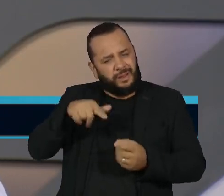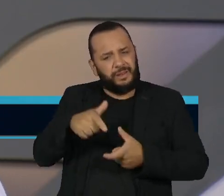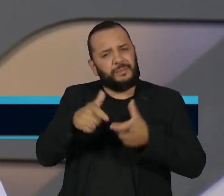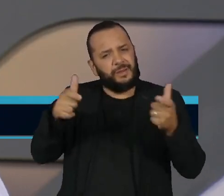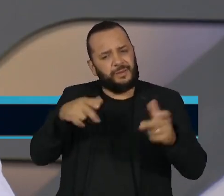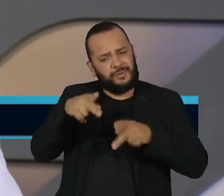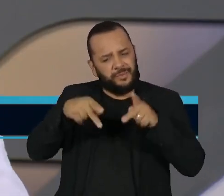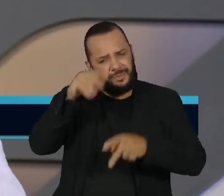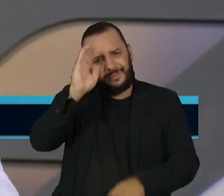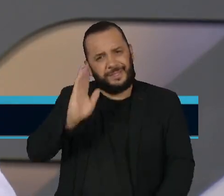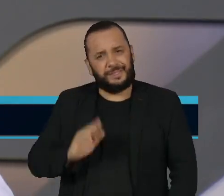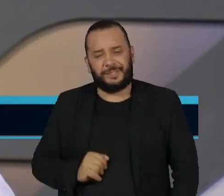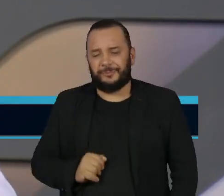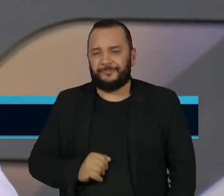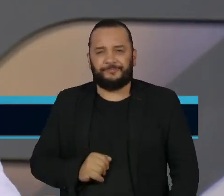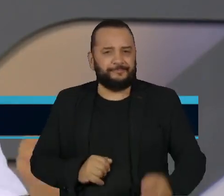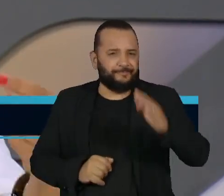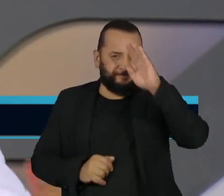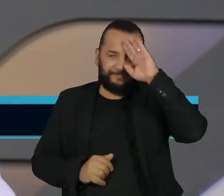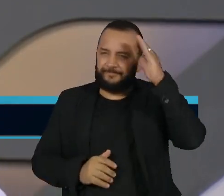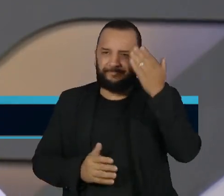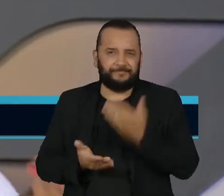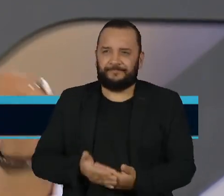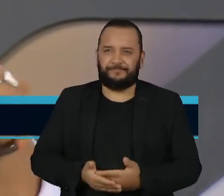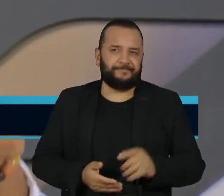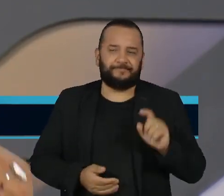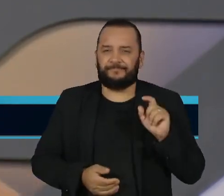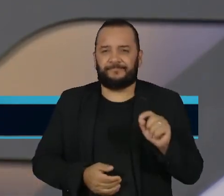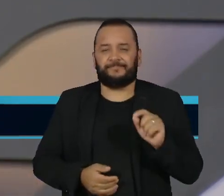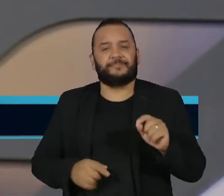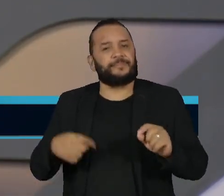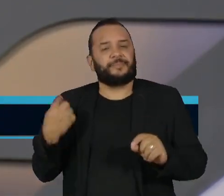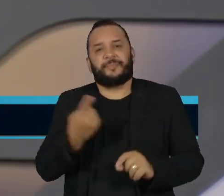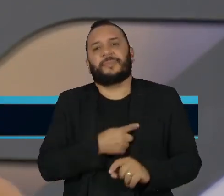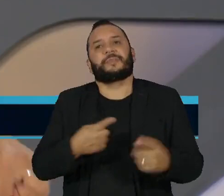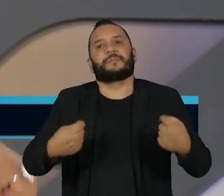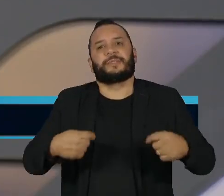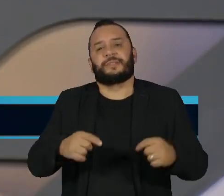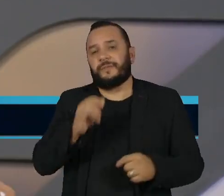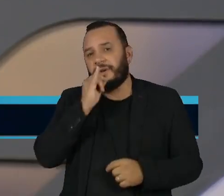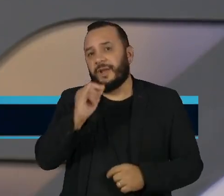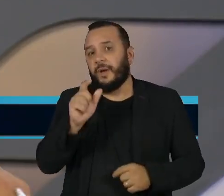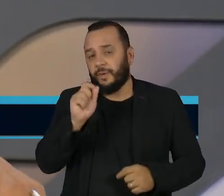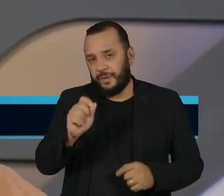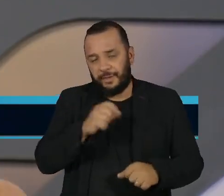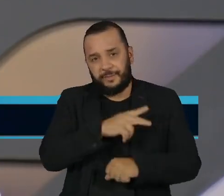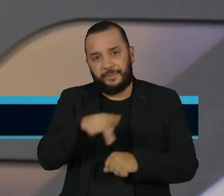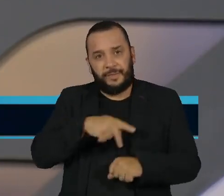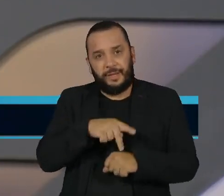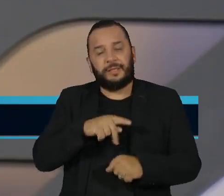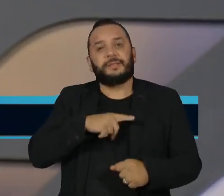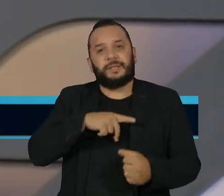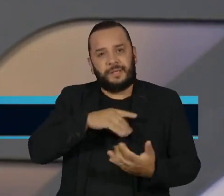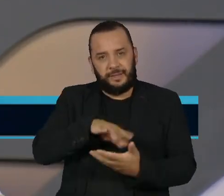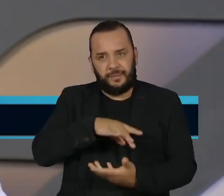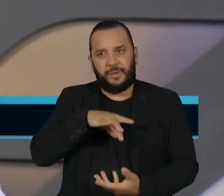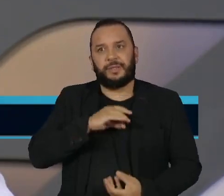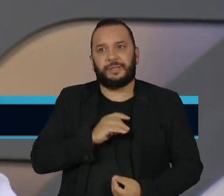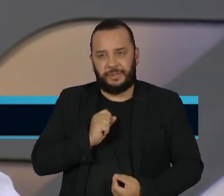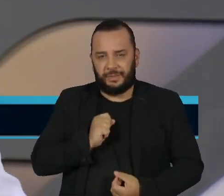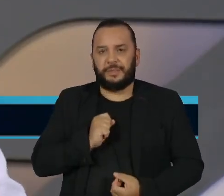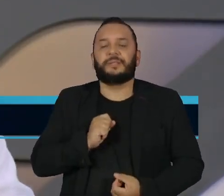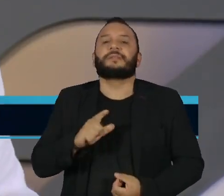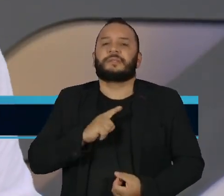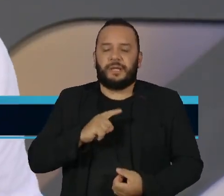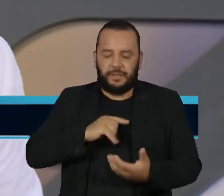Então, é inacreditável que a gente precisa afirmar que num país democrático, a gente tem uma